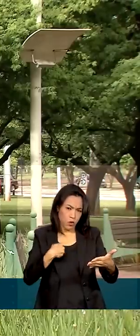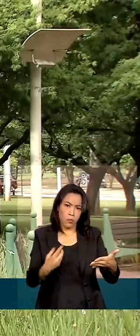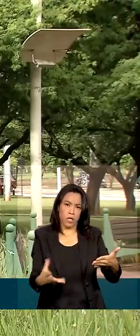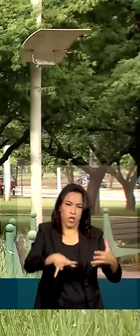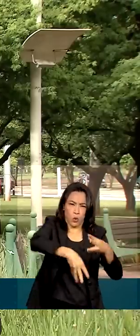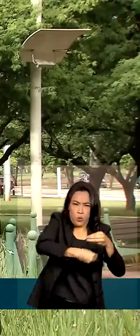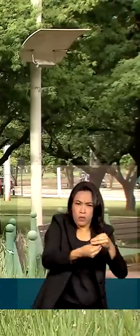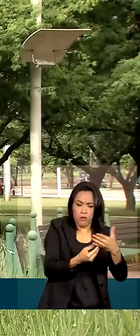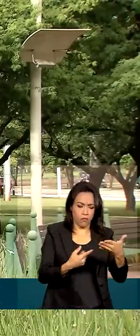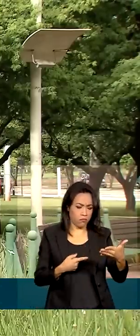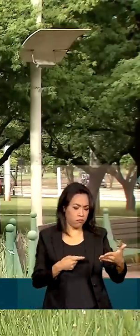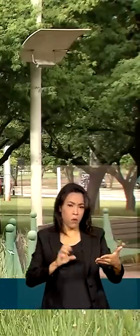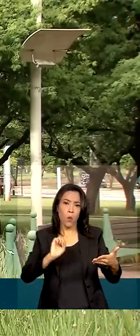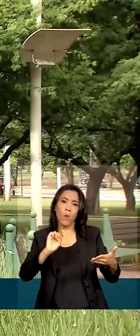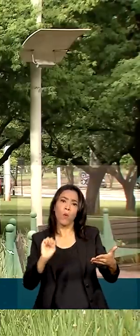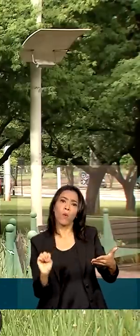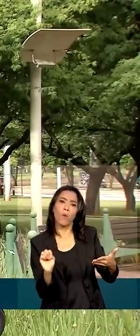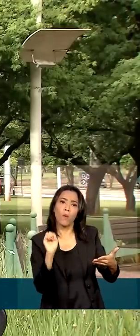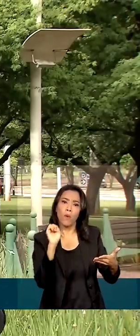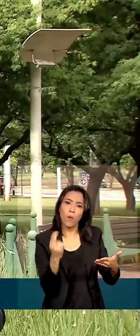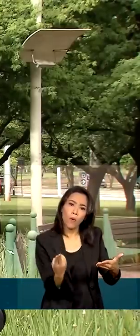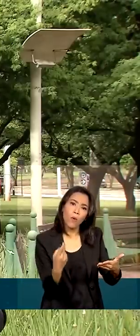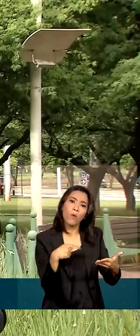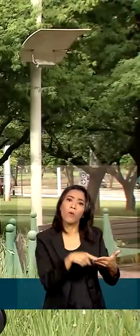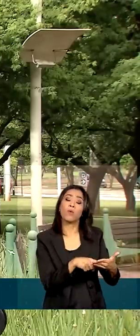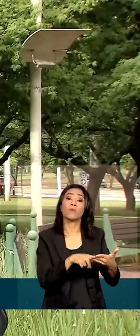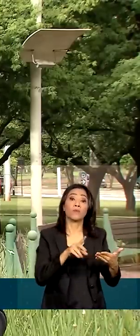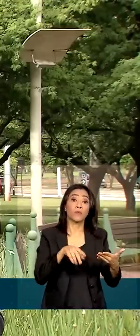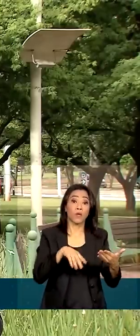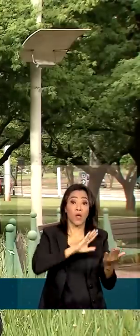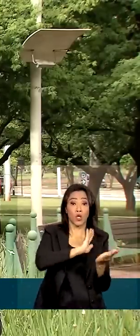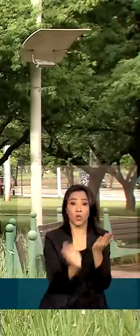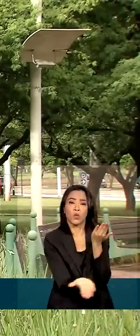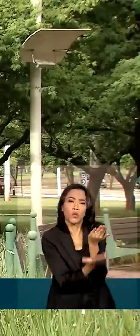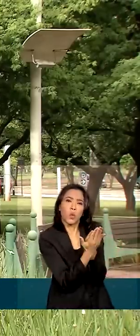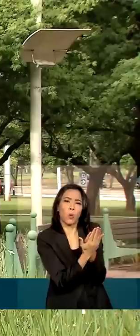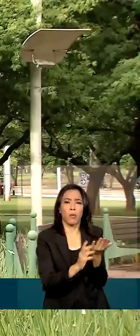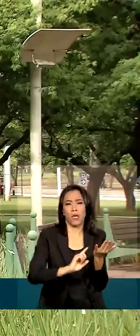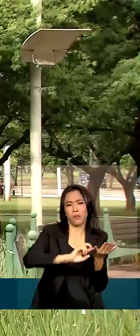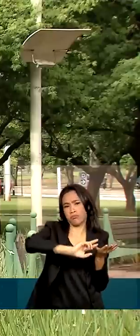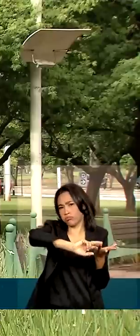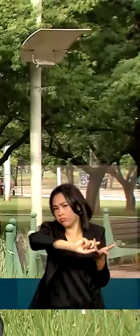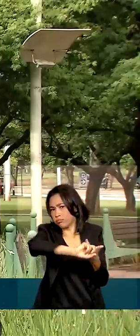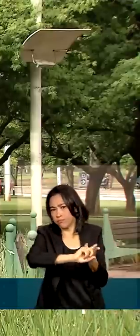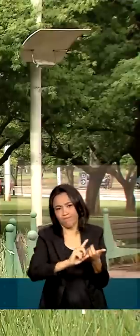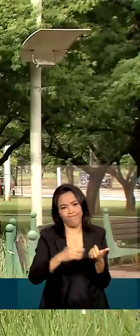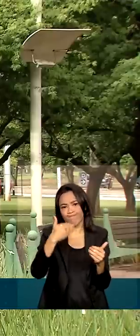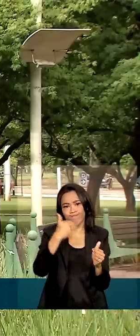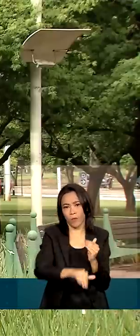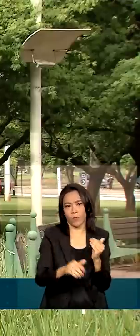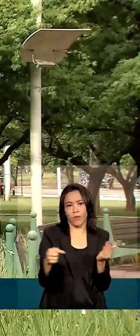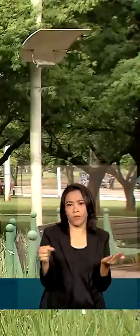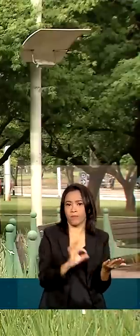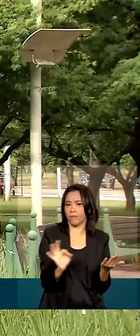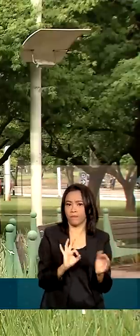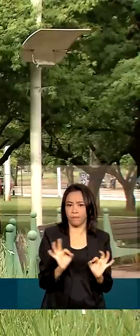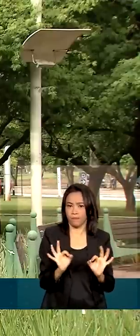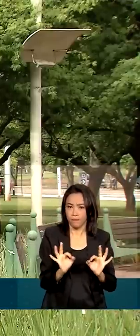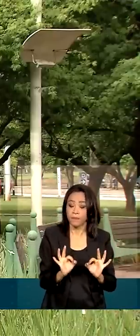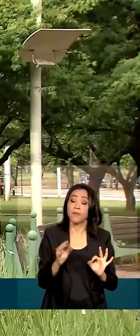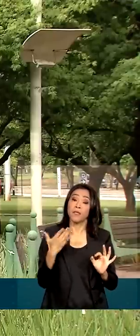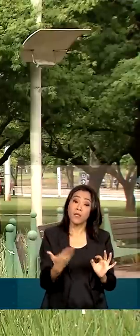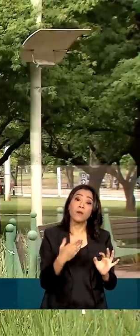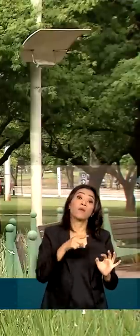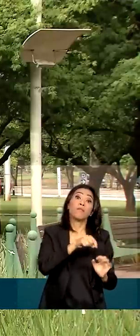de benefício, ou regularização de documentos ou registros. Aí, nesses casos, o acerto deverá ser feito